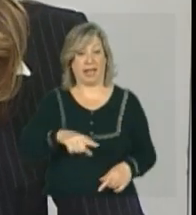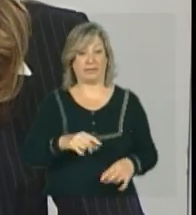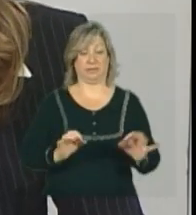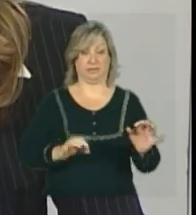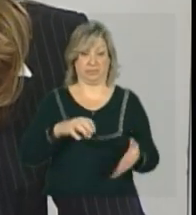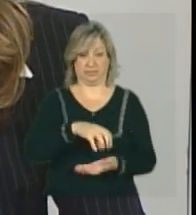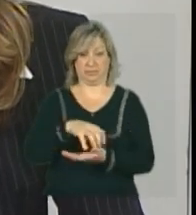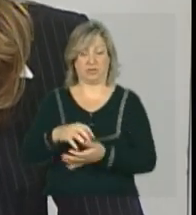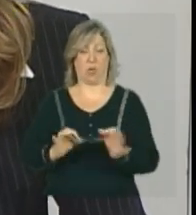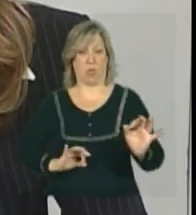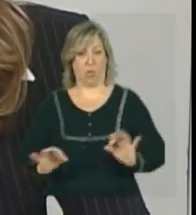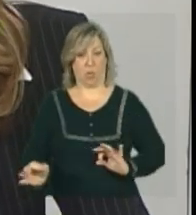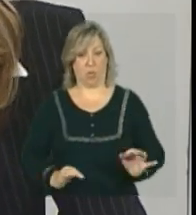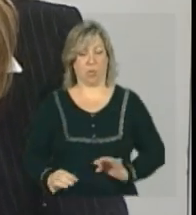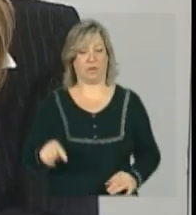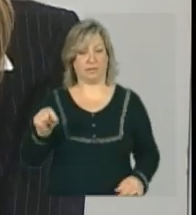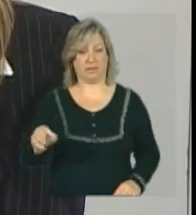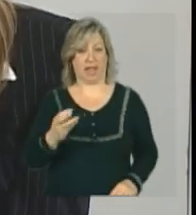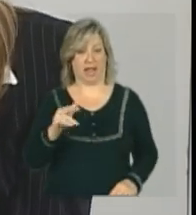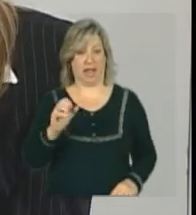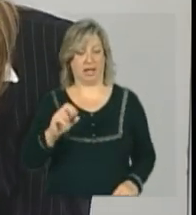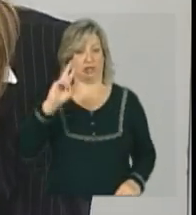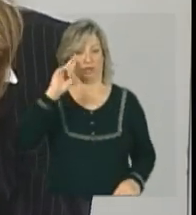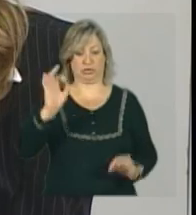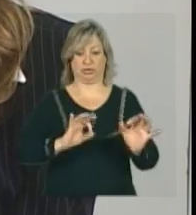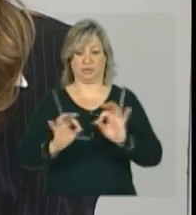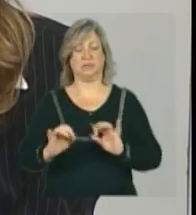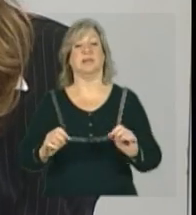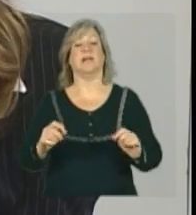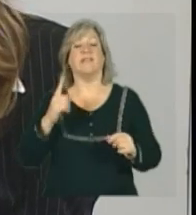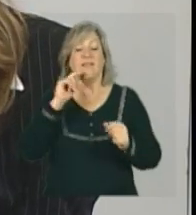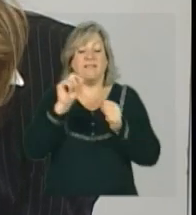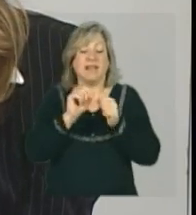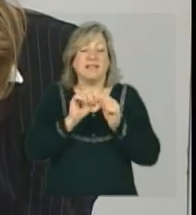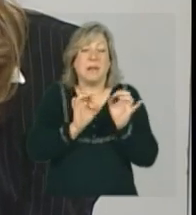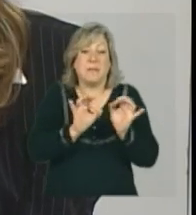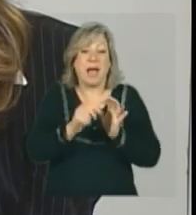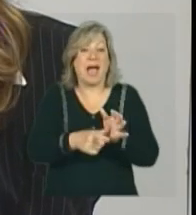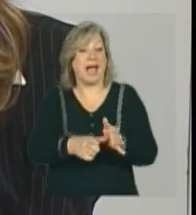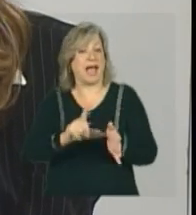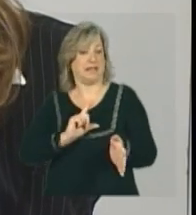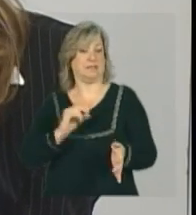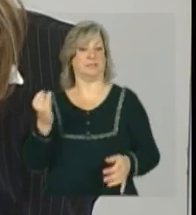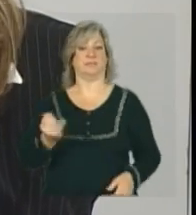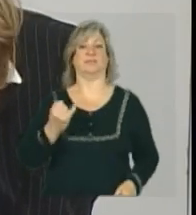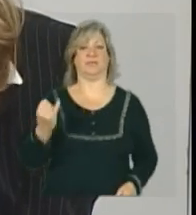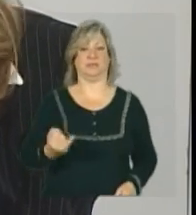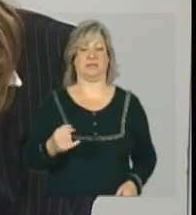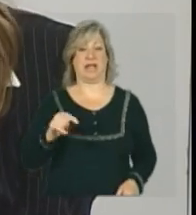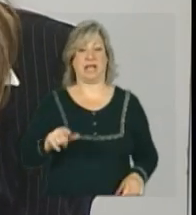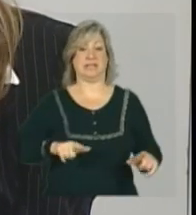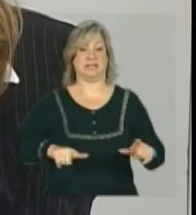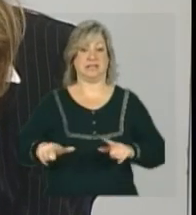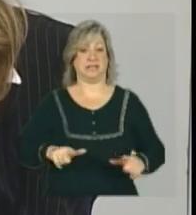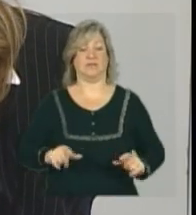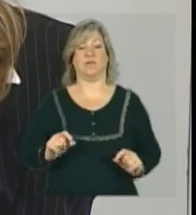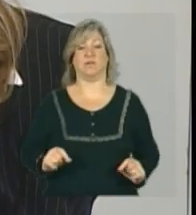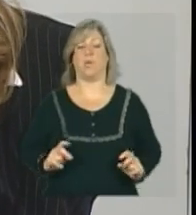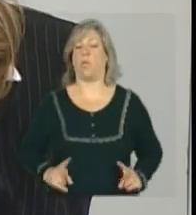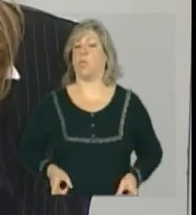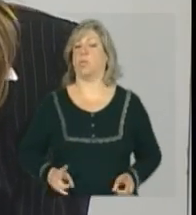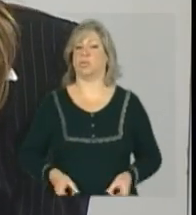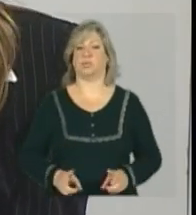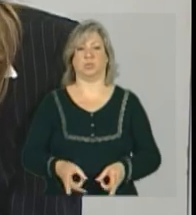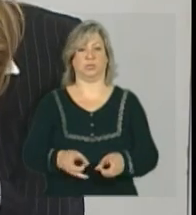coordenador do CRAS organizem um tempo para realizar o planejamento. É importante ressaltar que o serviço é continuado da mesma forma